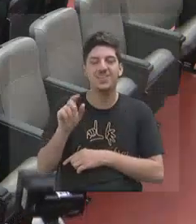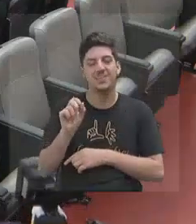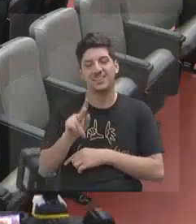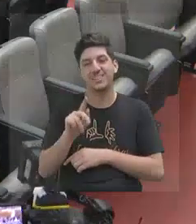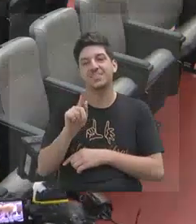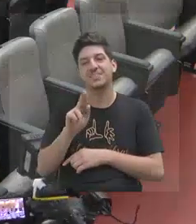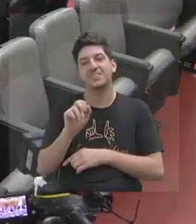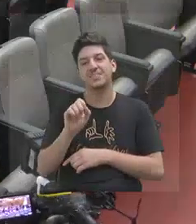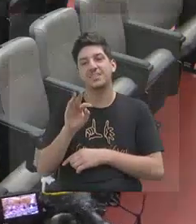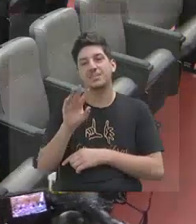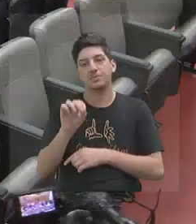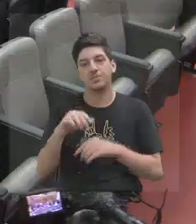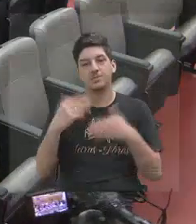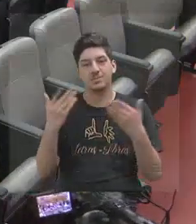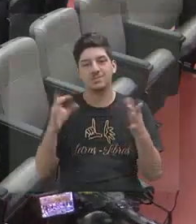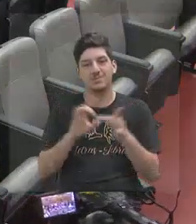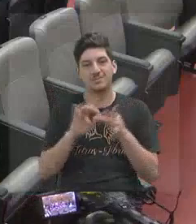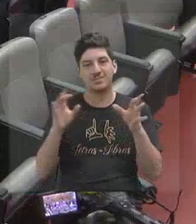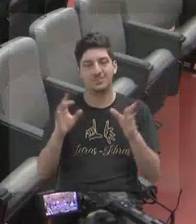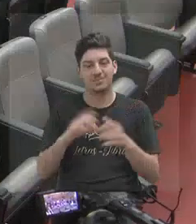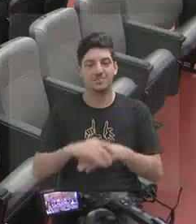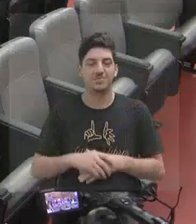Então, fiquem todos à vontade. Muito obrigada.